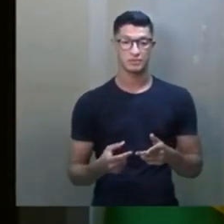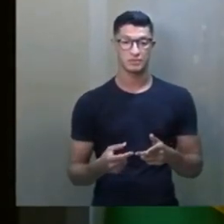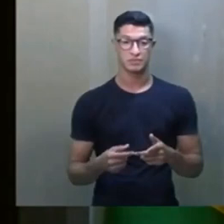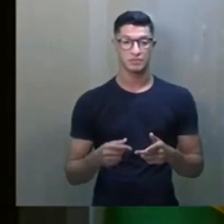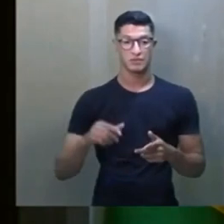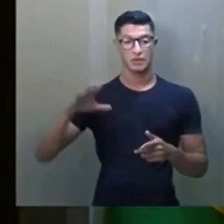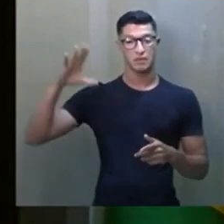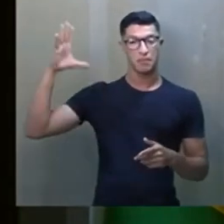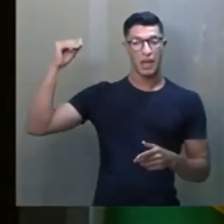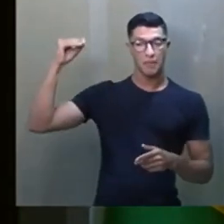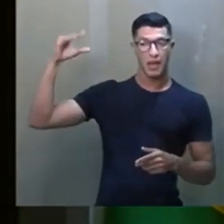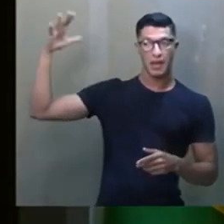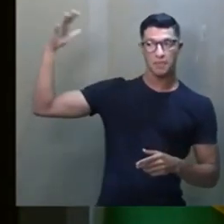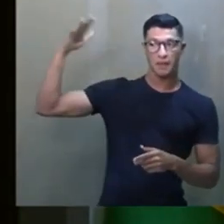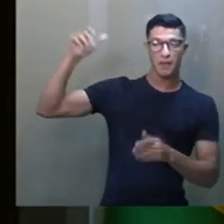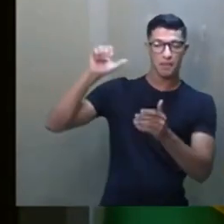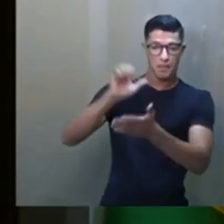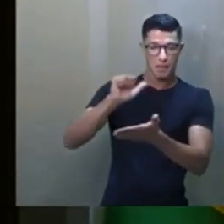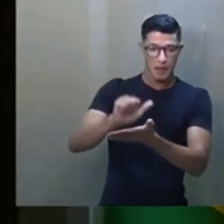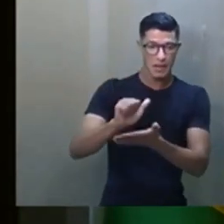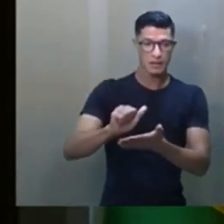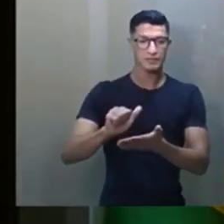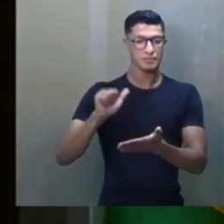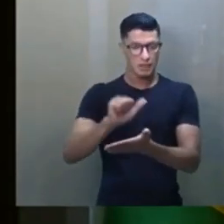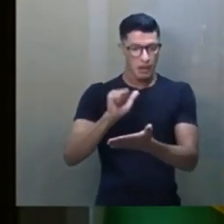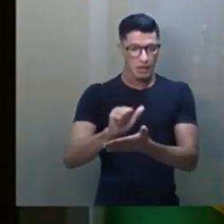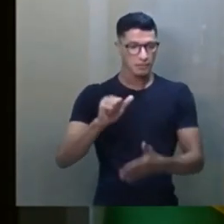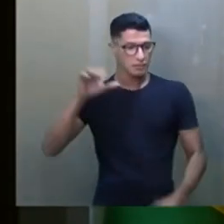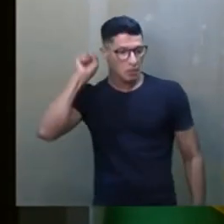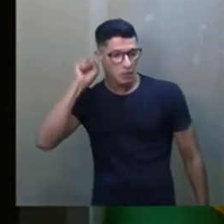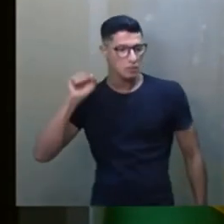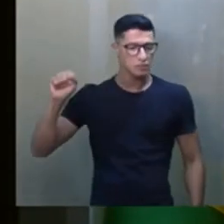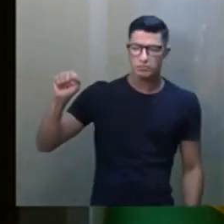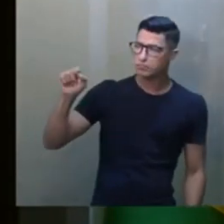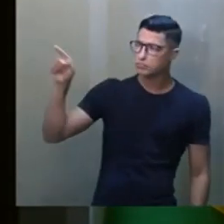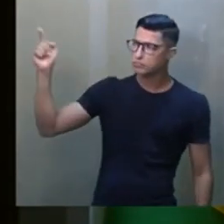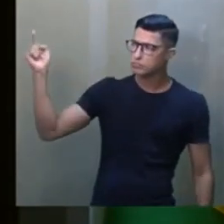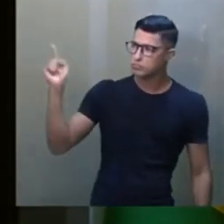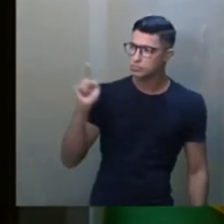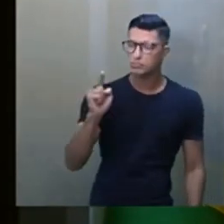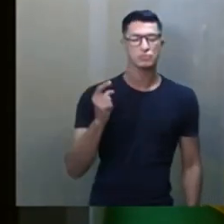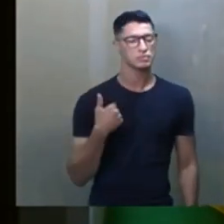caminhão toca em cima da ponte. Fom, fom, fom, fom.